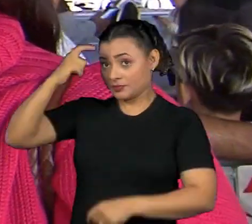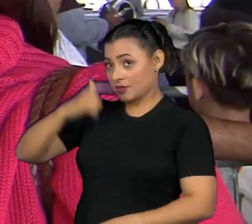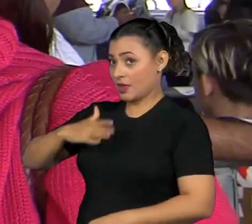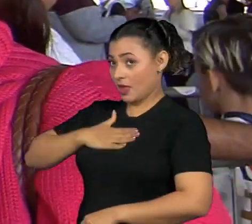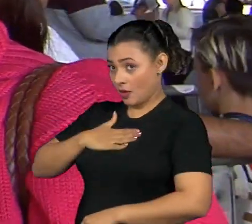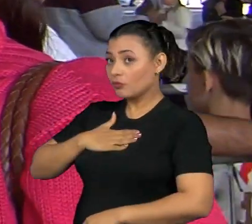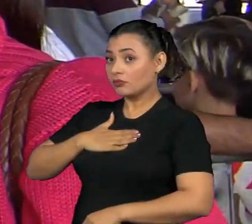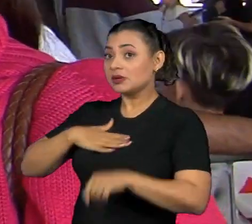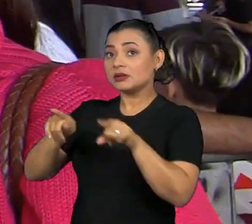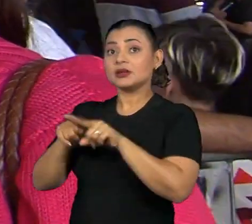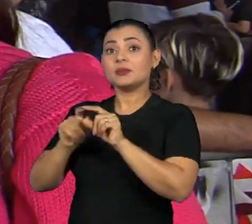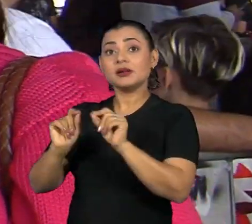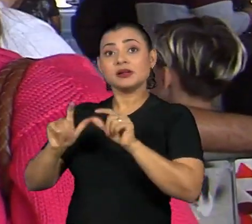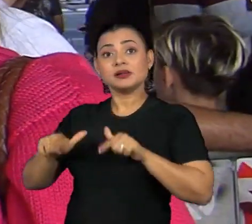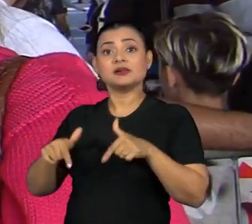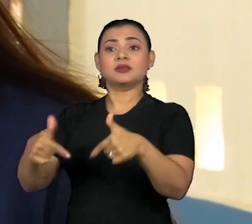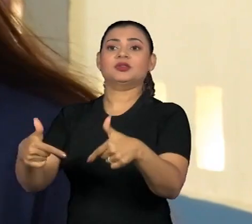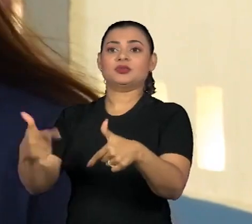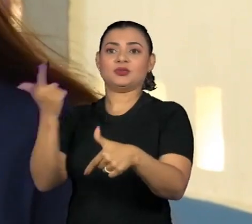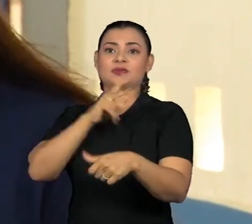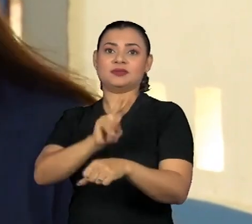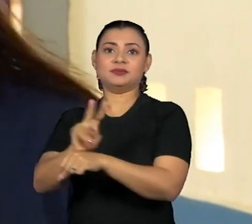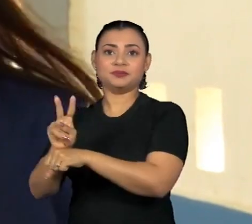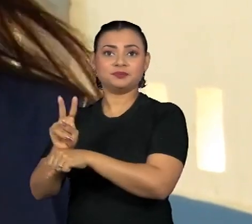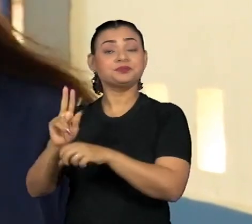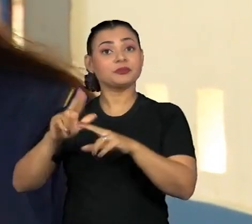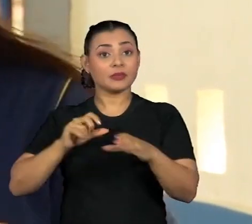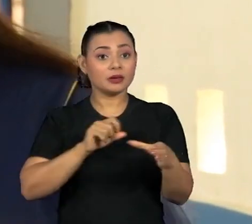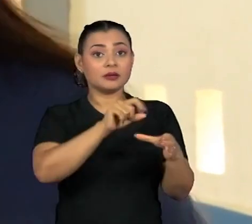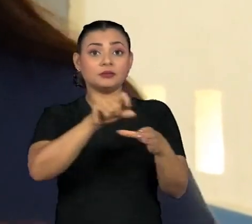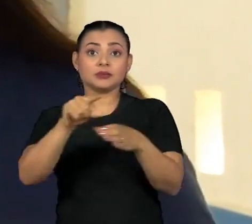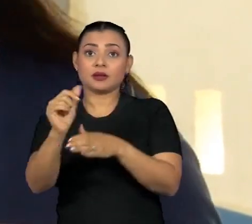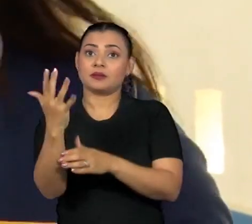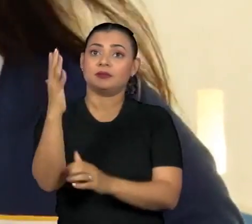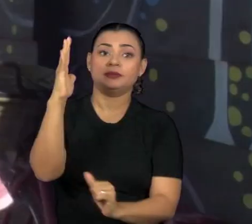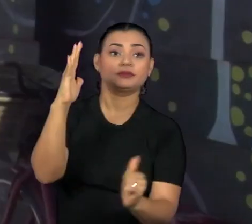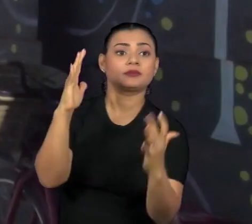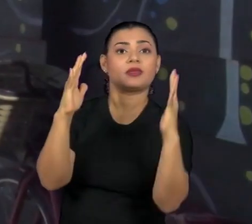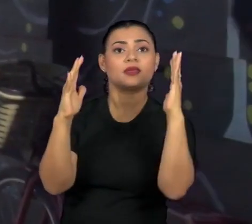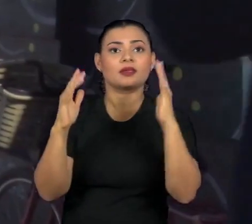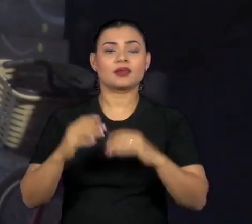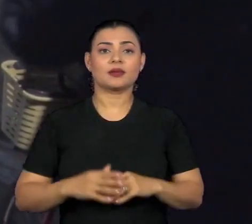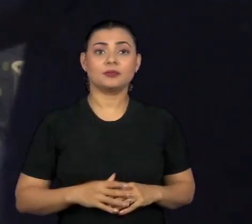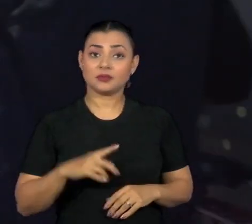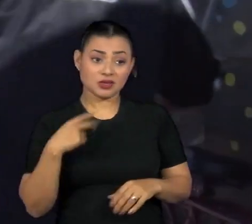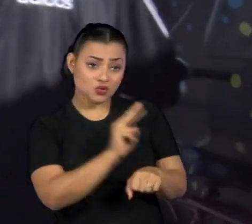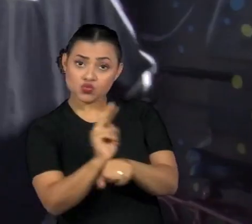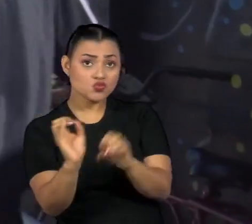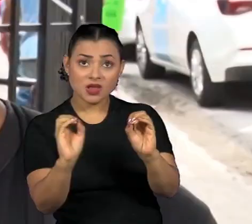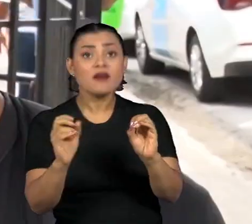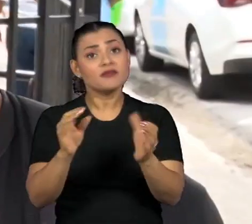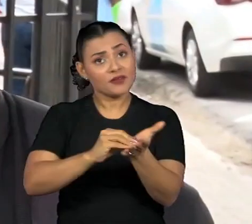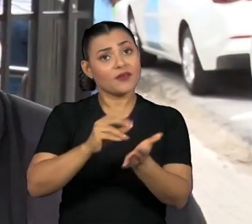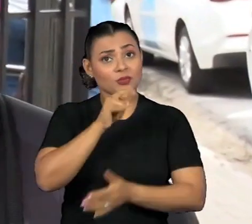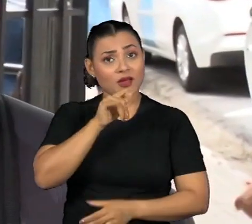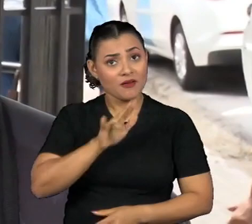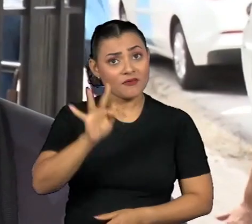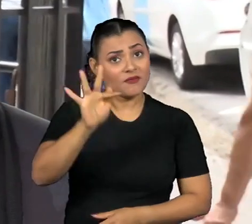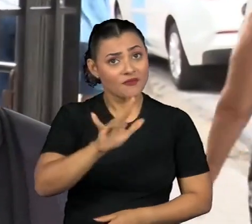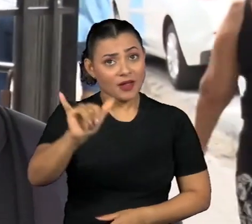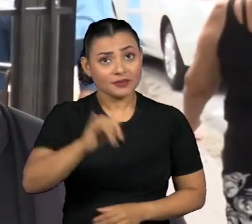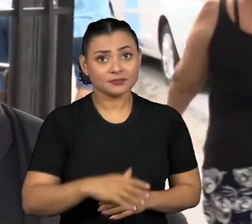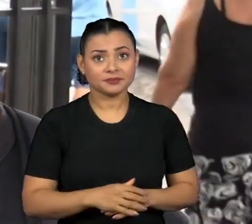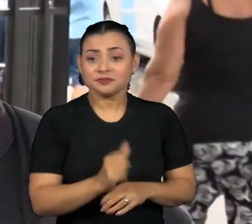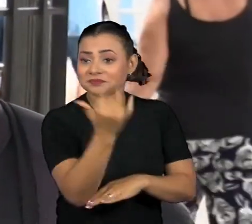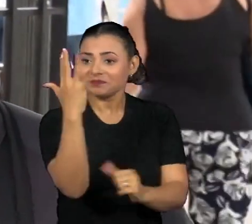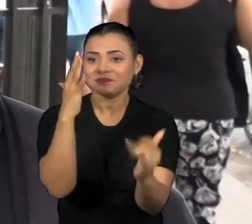em si e através das minhas atitudes, né? Se a gente plantasse mais árvores... Se a gente não cuidar, vai faltar água, né? Ele abriga tudo que a